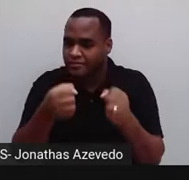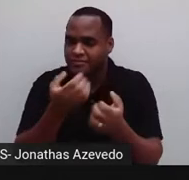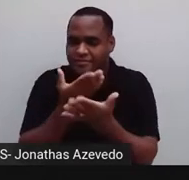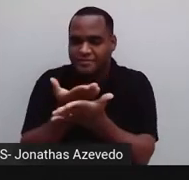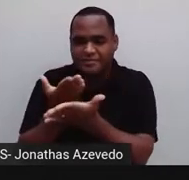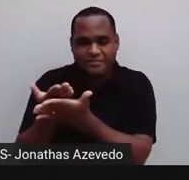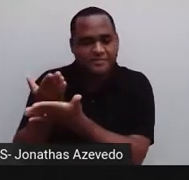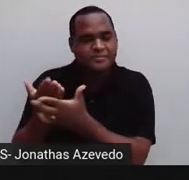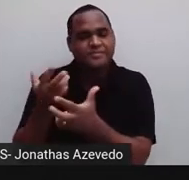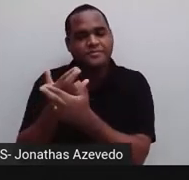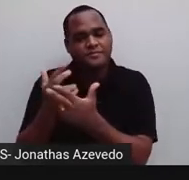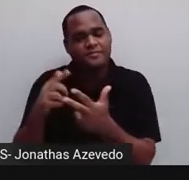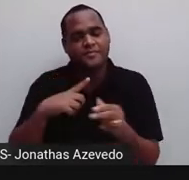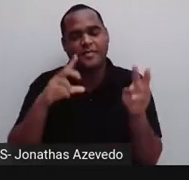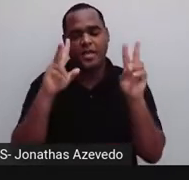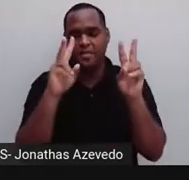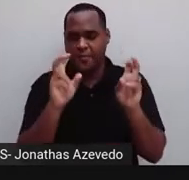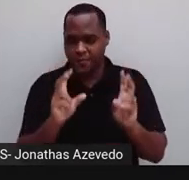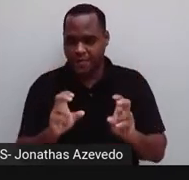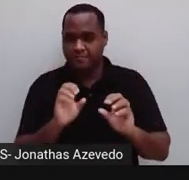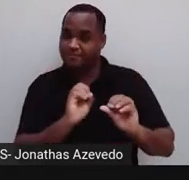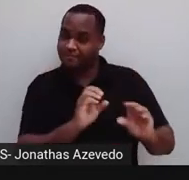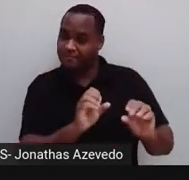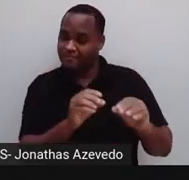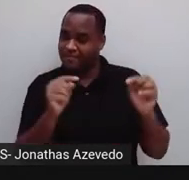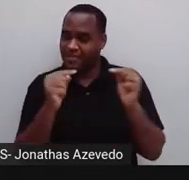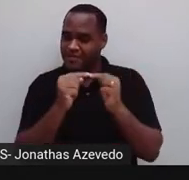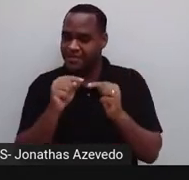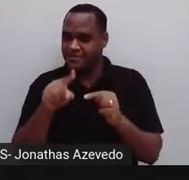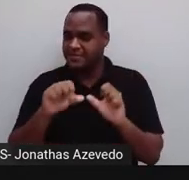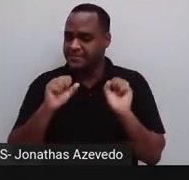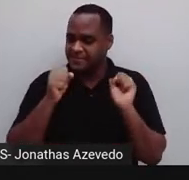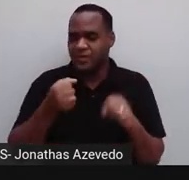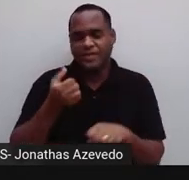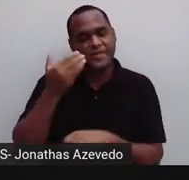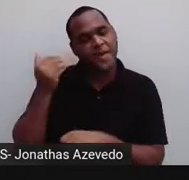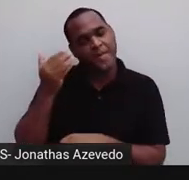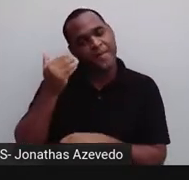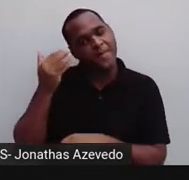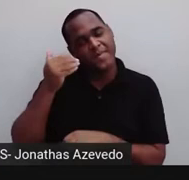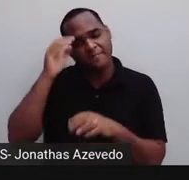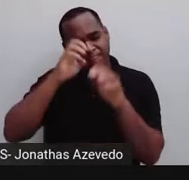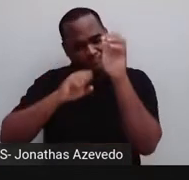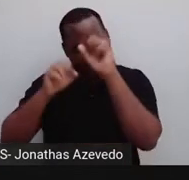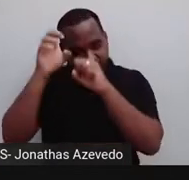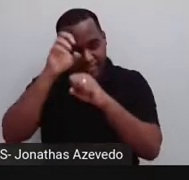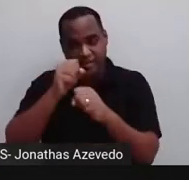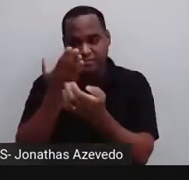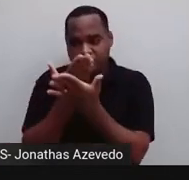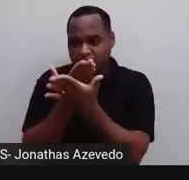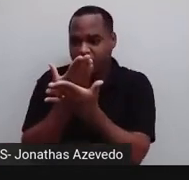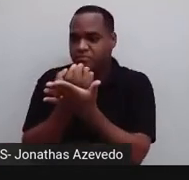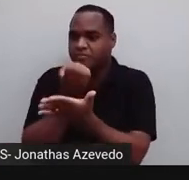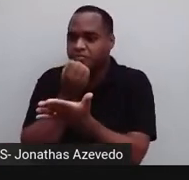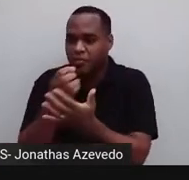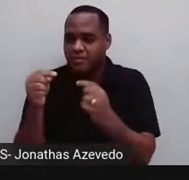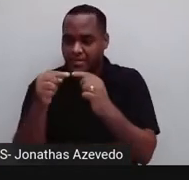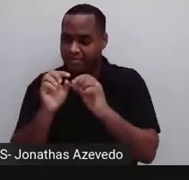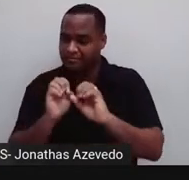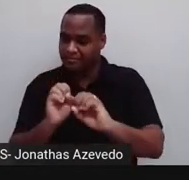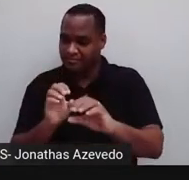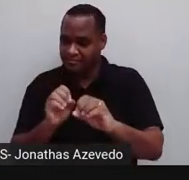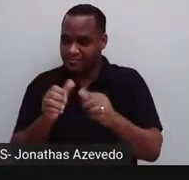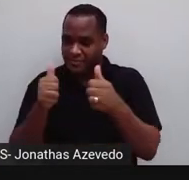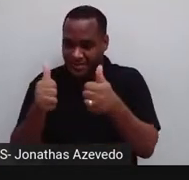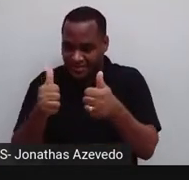determinado assunto em uma aula, e aí, para praticar alguma coisa que foi estudada ali, nessa aula, tá?